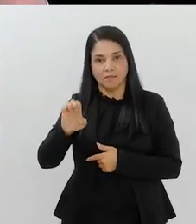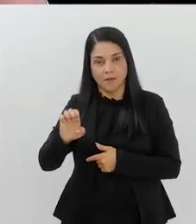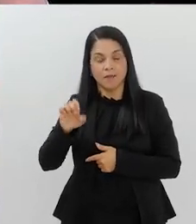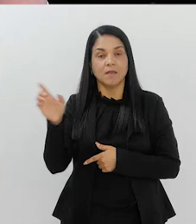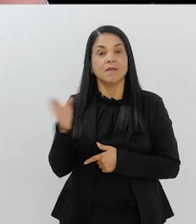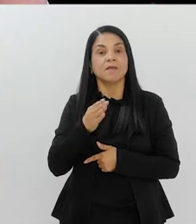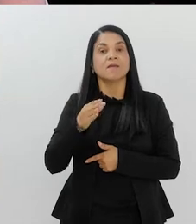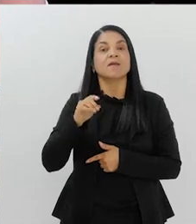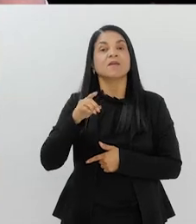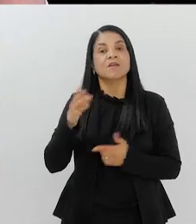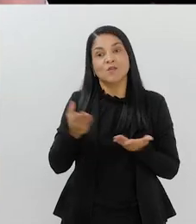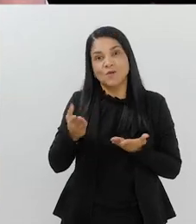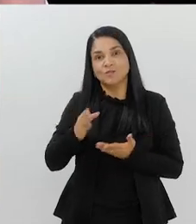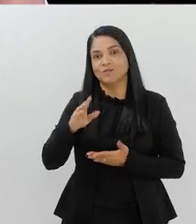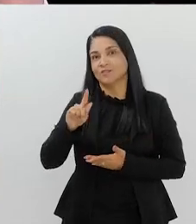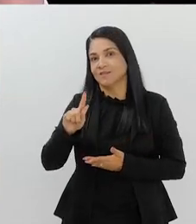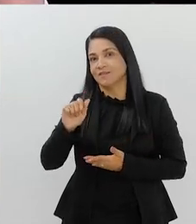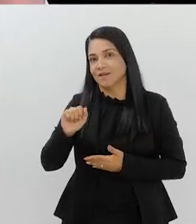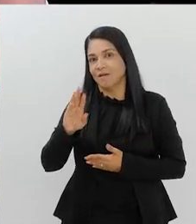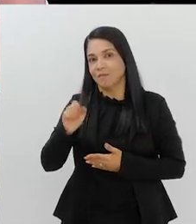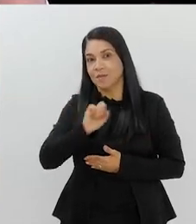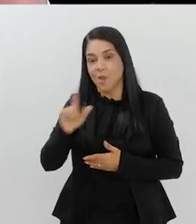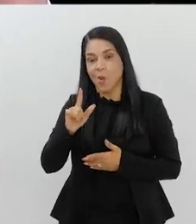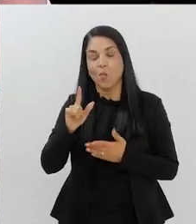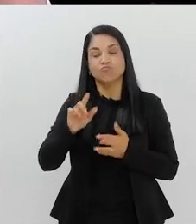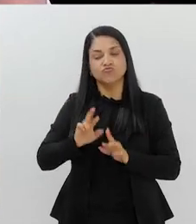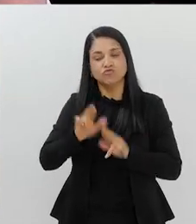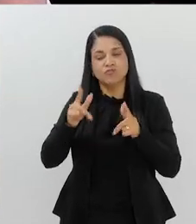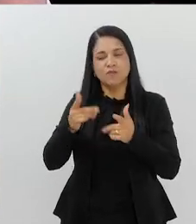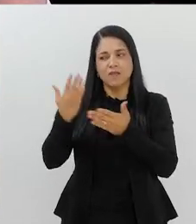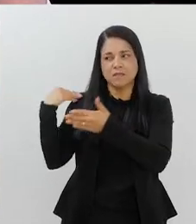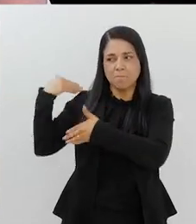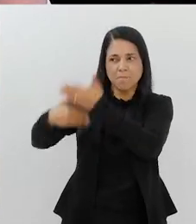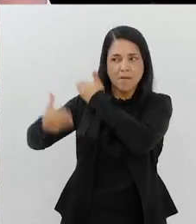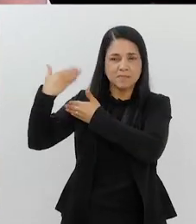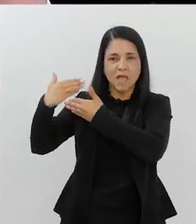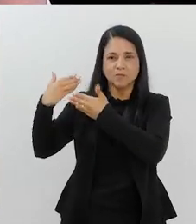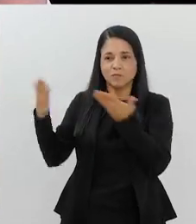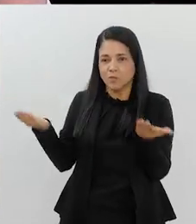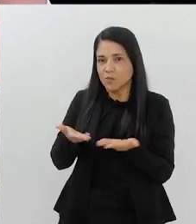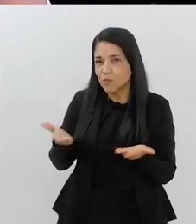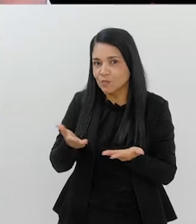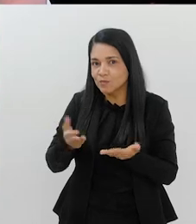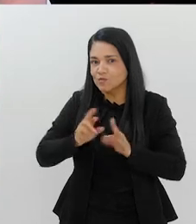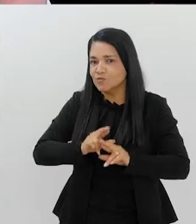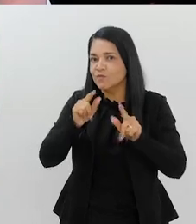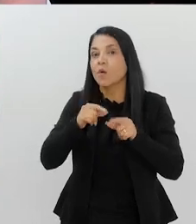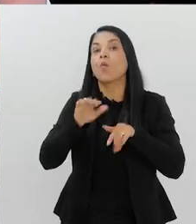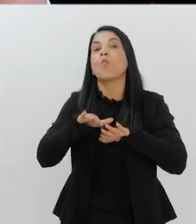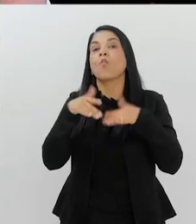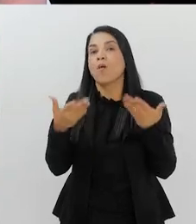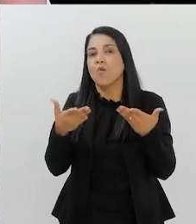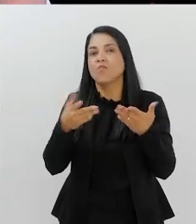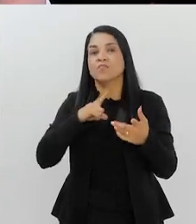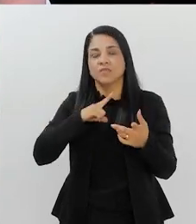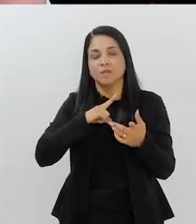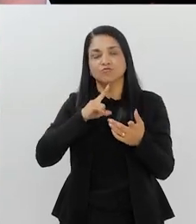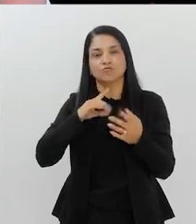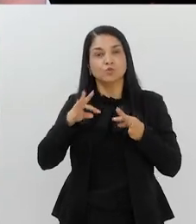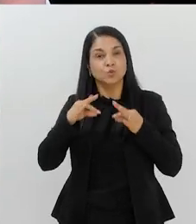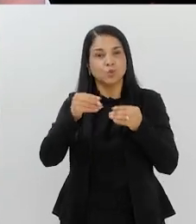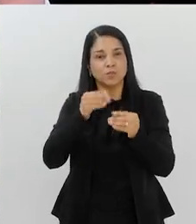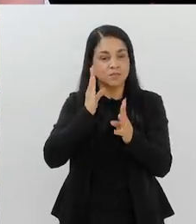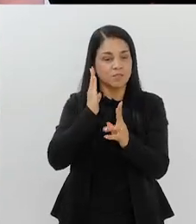falou do Gabrielzinho, mas qual que a grande diferença de lá atrás para hoje? É que hoje a gente tem todas as modalidades,